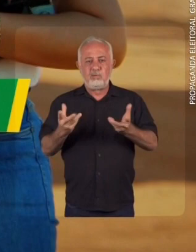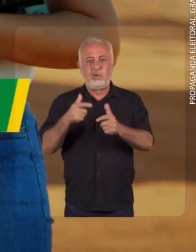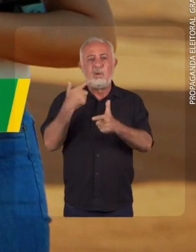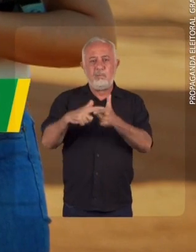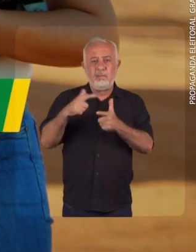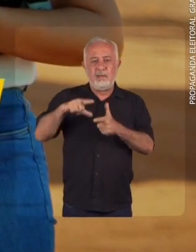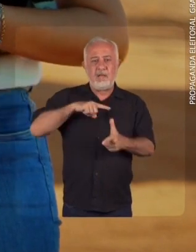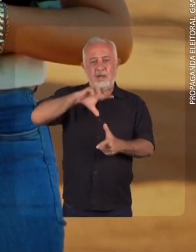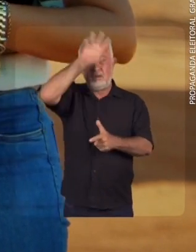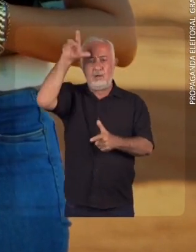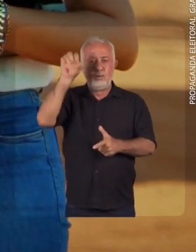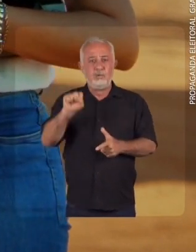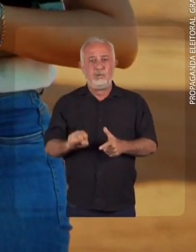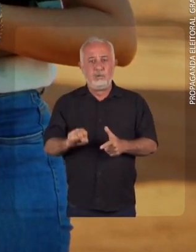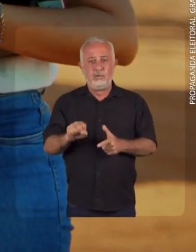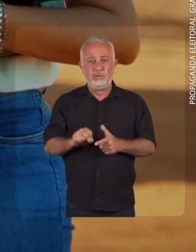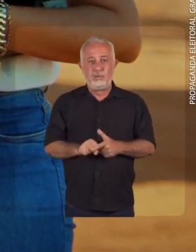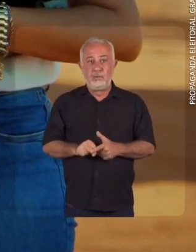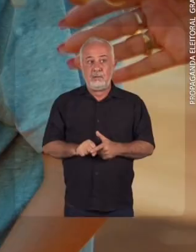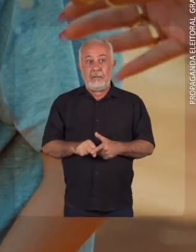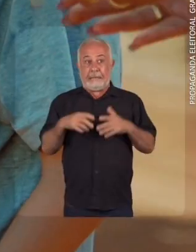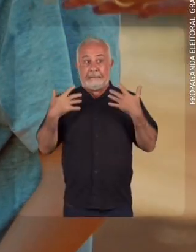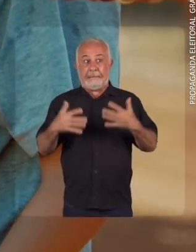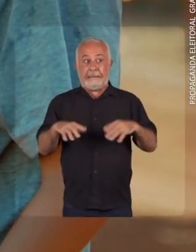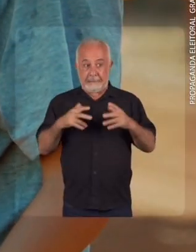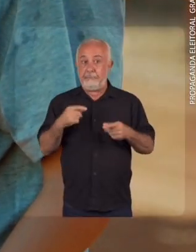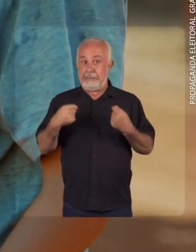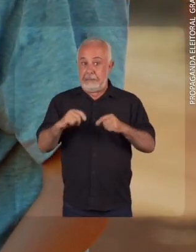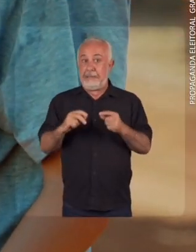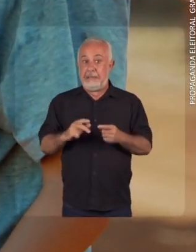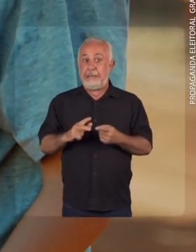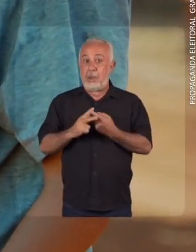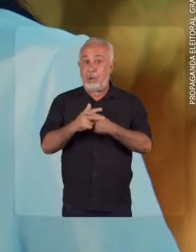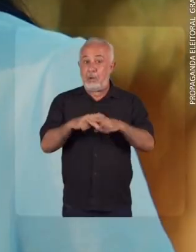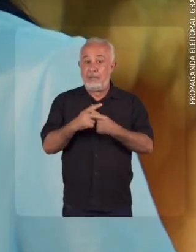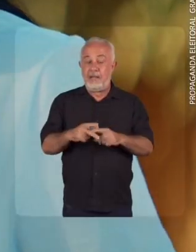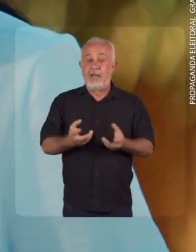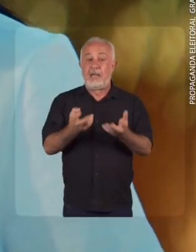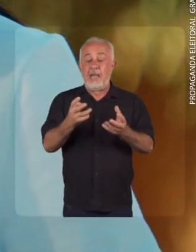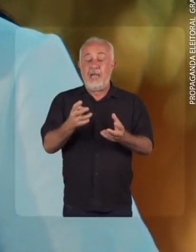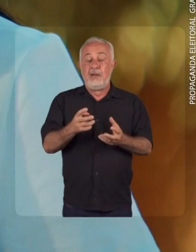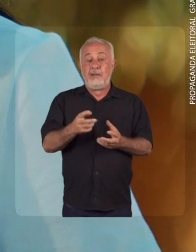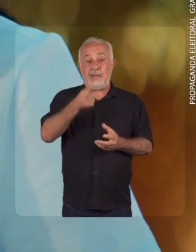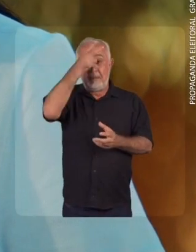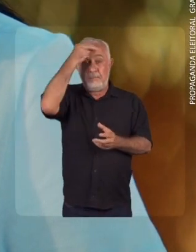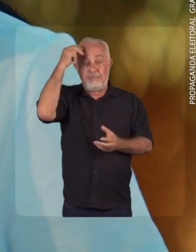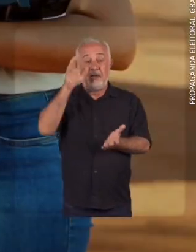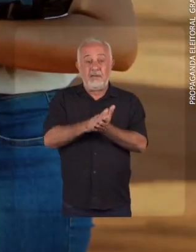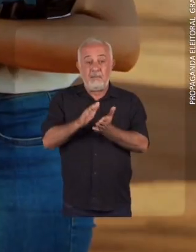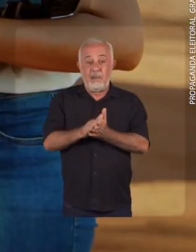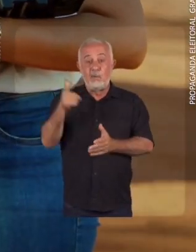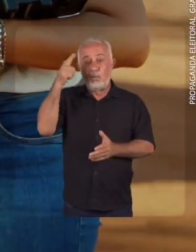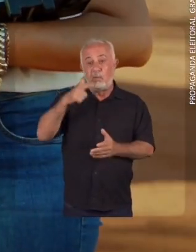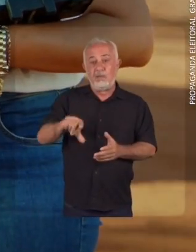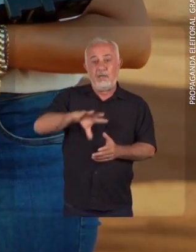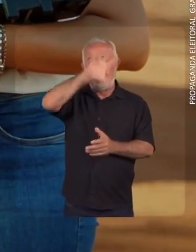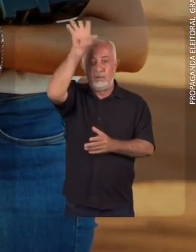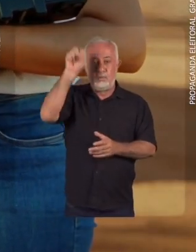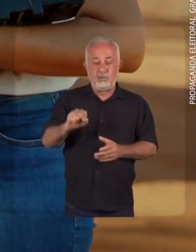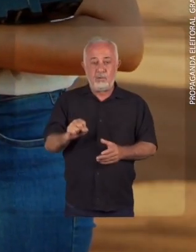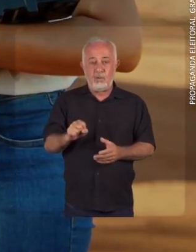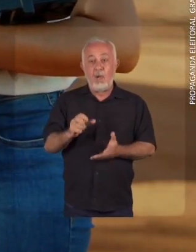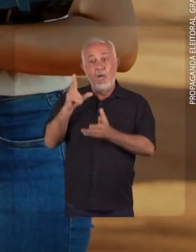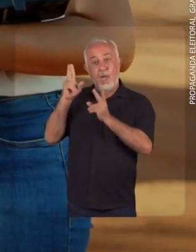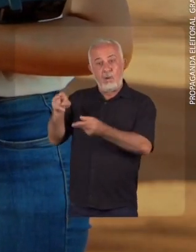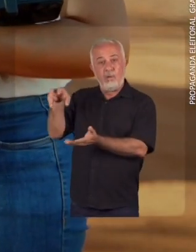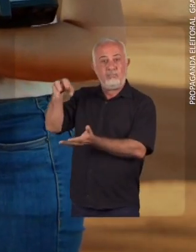mostrar para todo mundo os problemas que tem aqui na região sul. Bicho, tem coisa para arrumar, viu? É por isso que eu quero ser prefeita de Palmas, para trazer para a nossa região